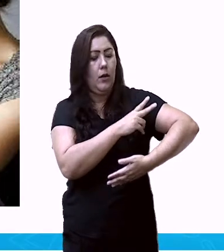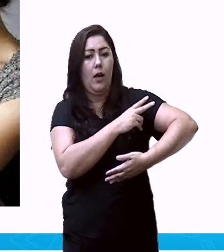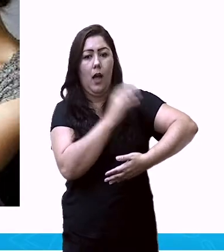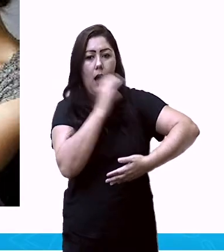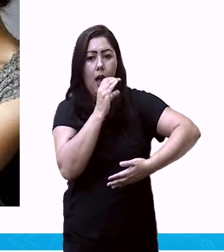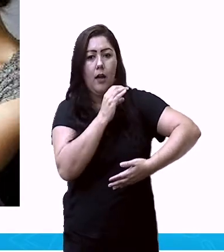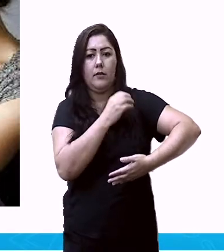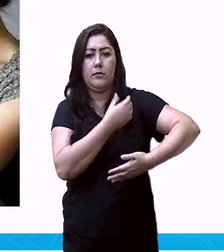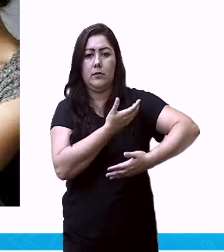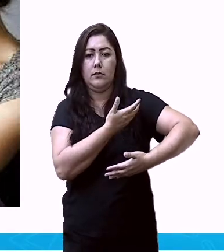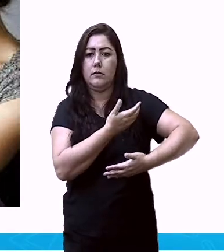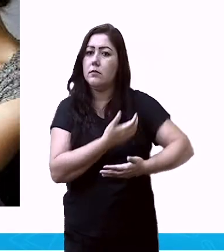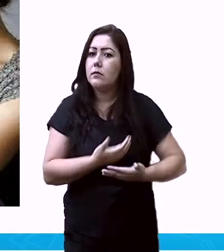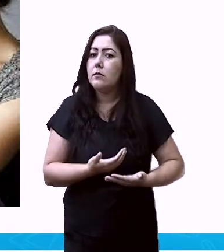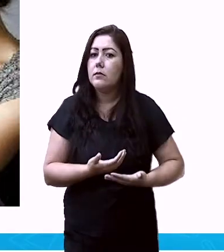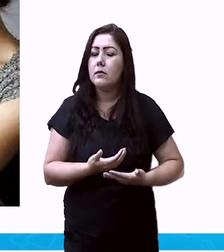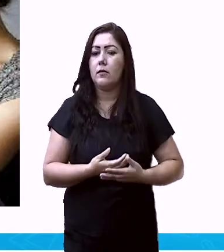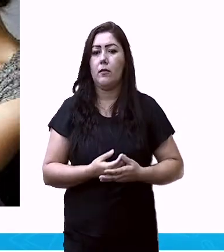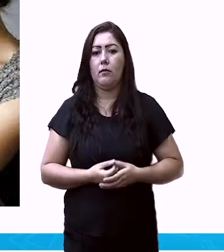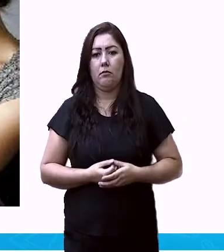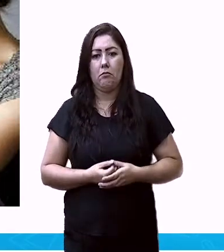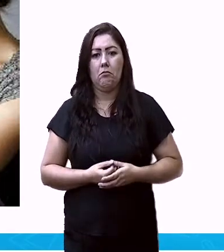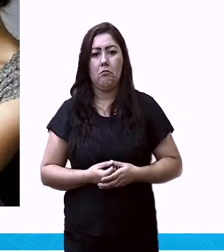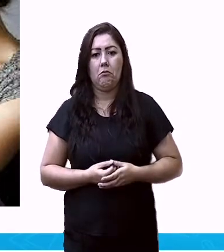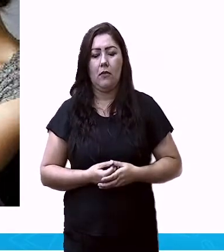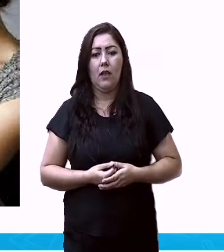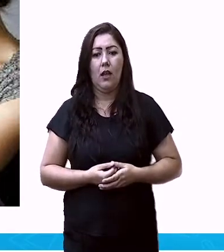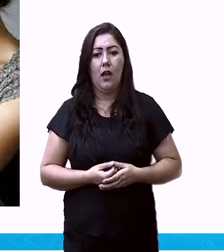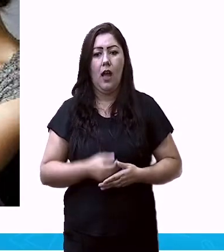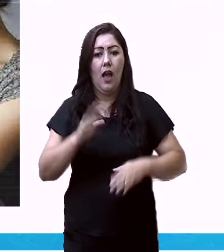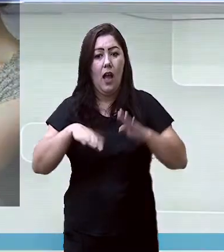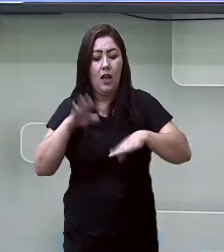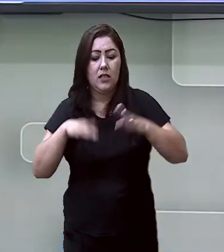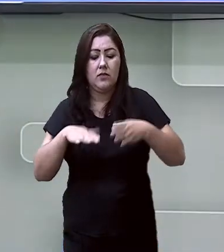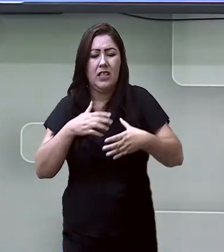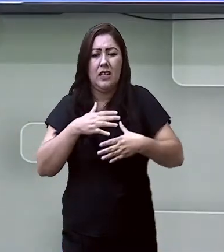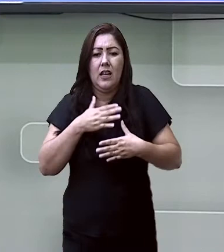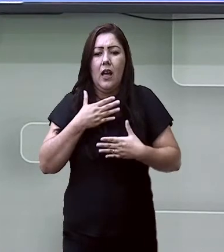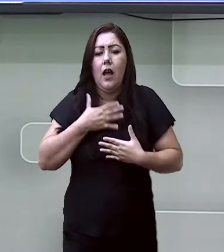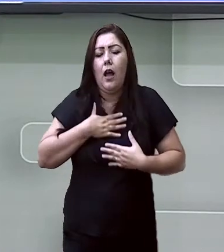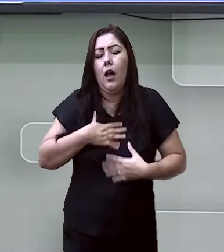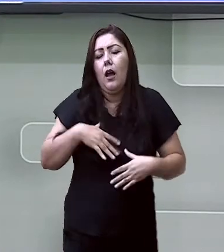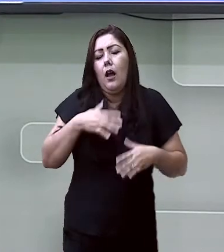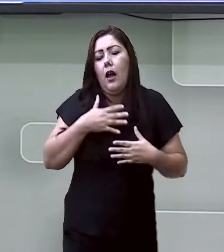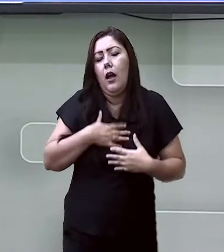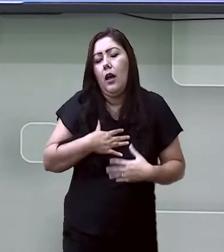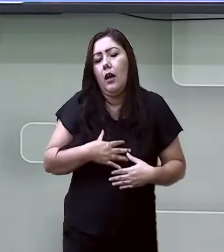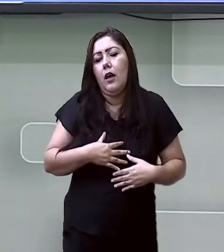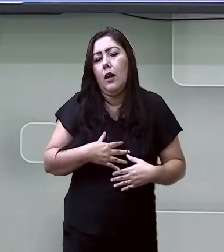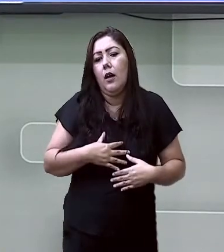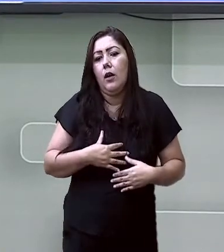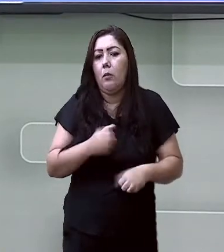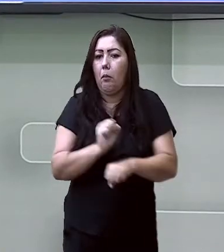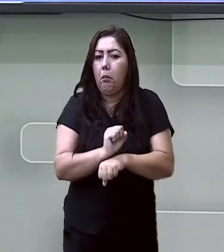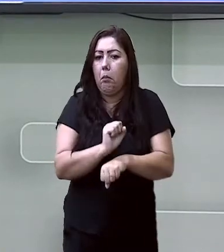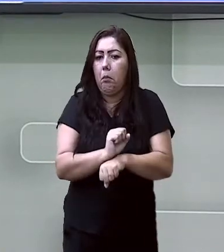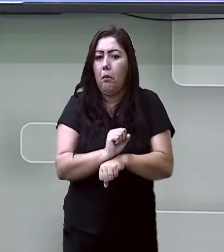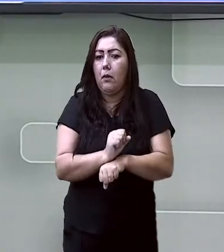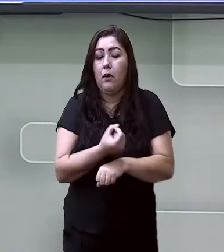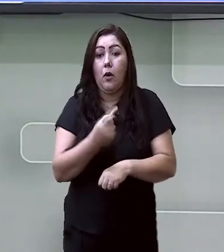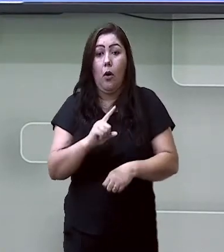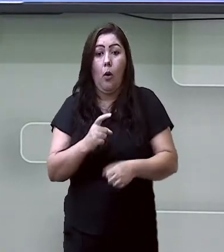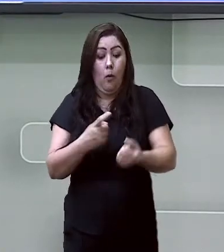não se conecta. Ele pode ser quieto demais ou muito irritadiço sem ter um motivo aparente.